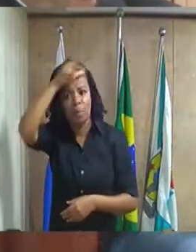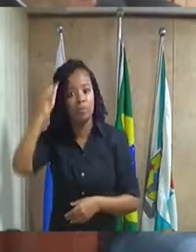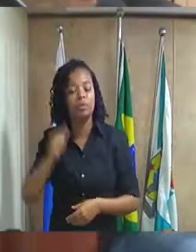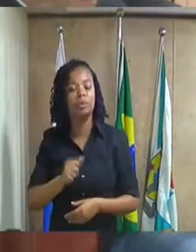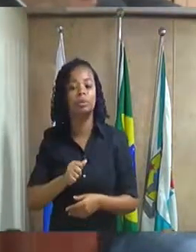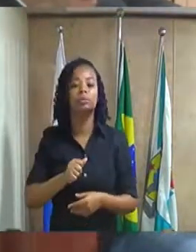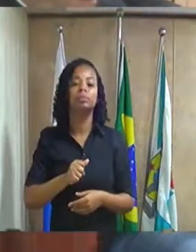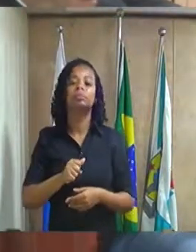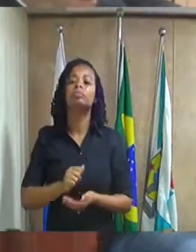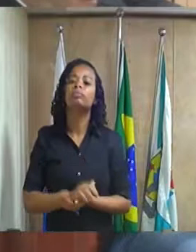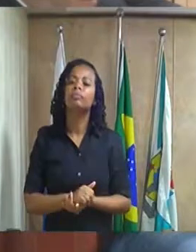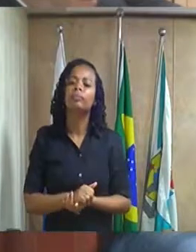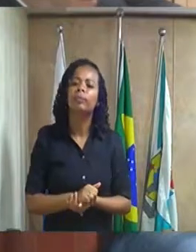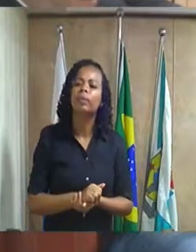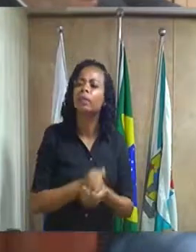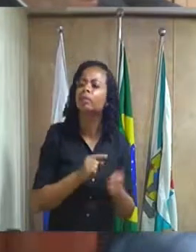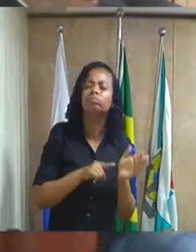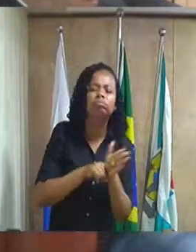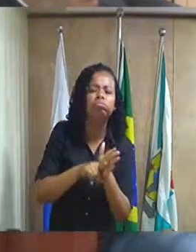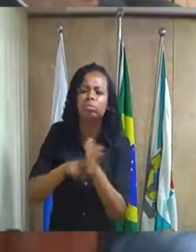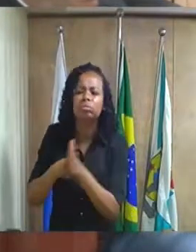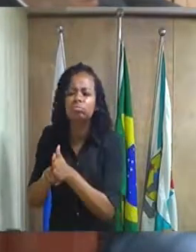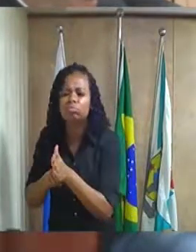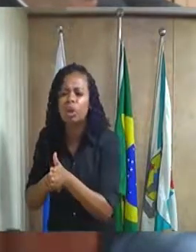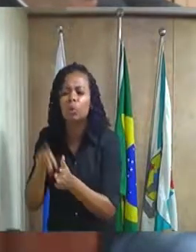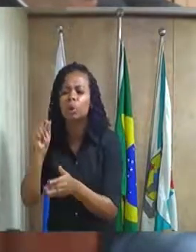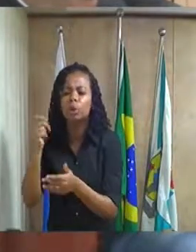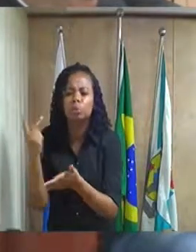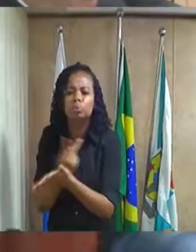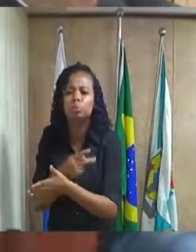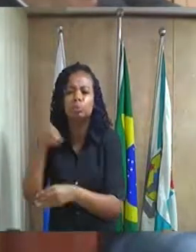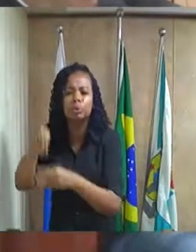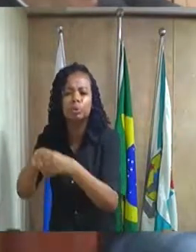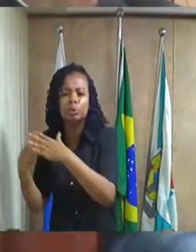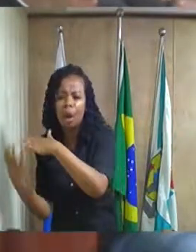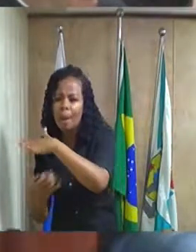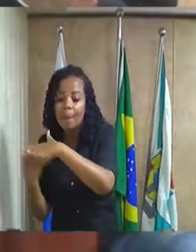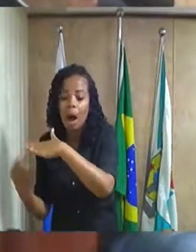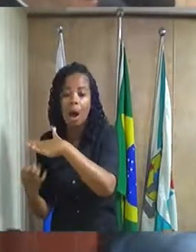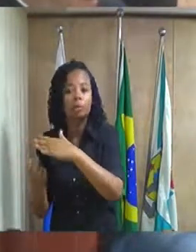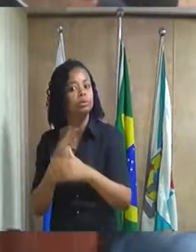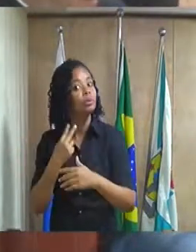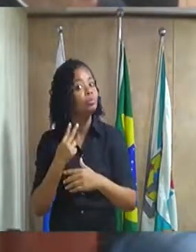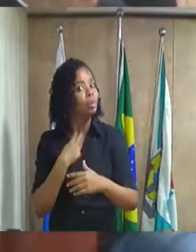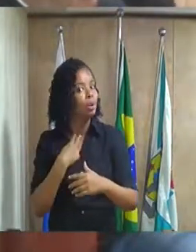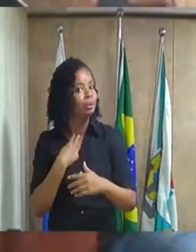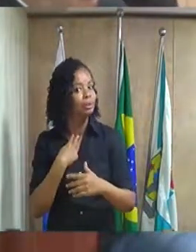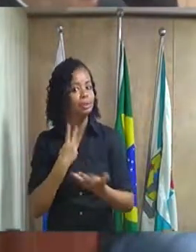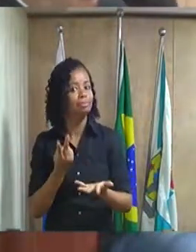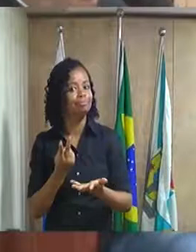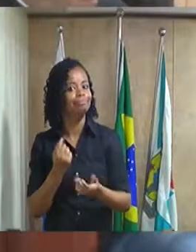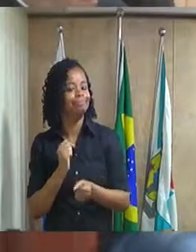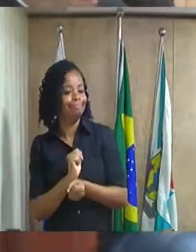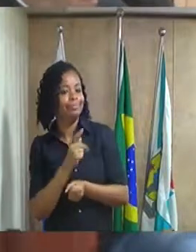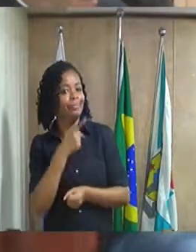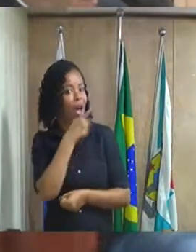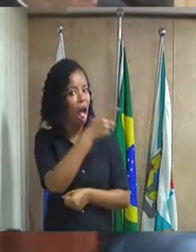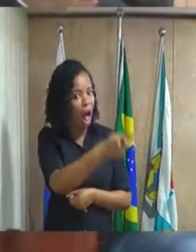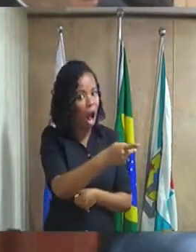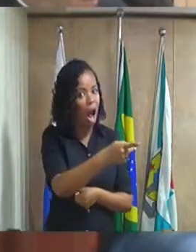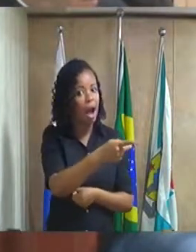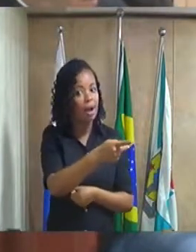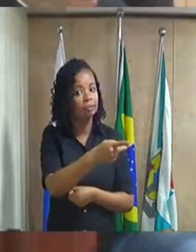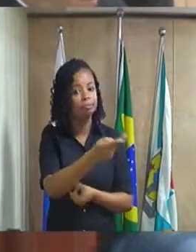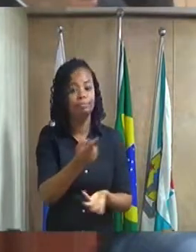a eficiência fiscalizando essas empresas agora o que eu não posso deixar de dizer vereador Ivan o que eu não